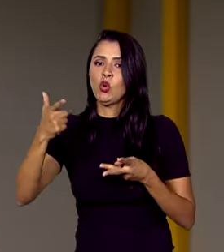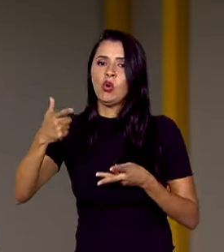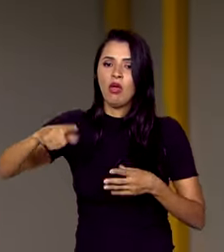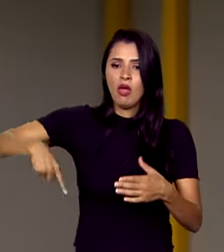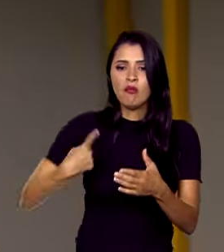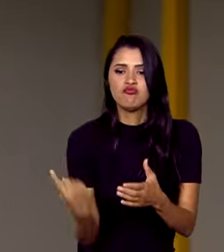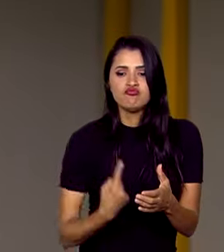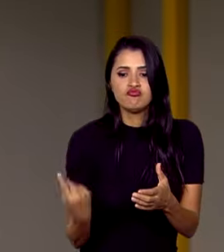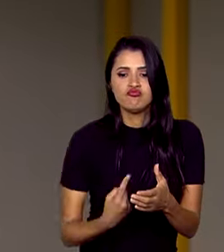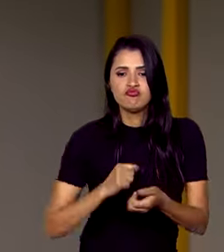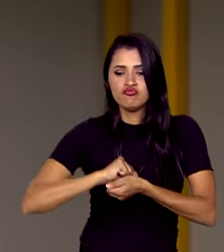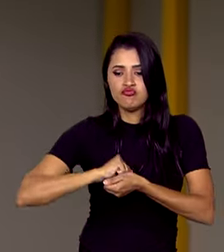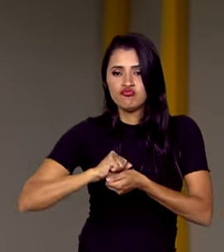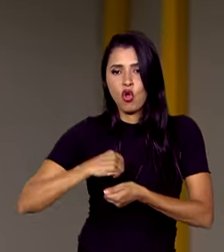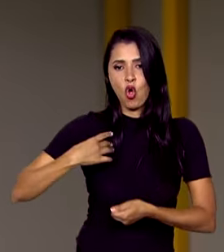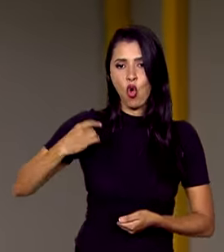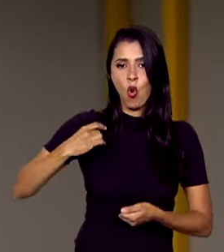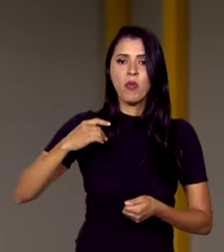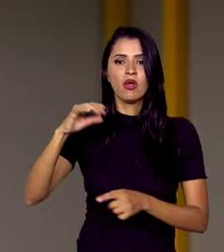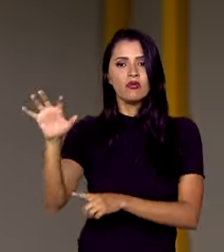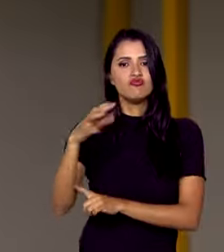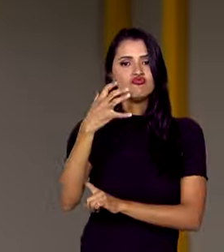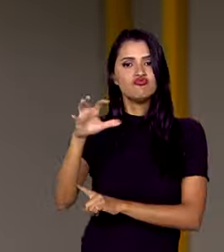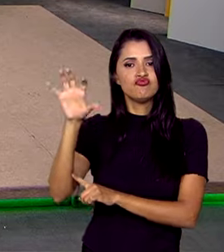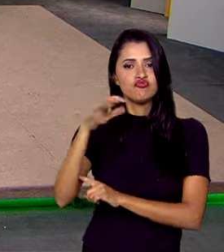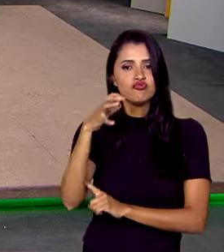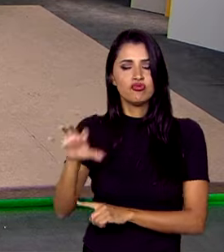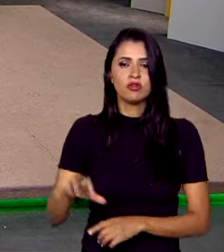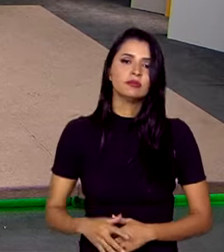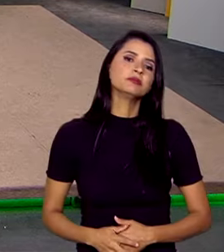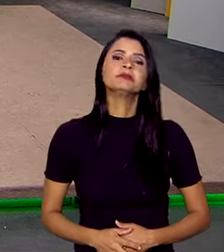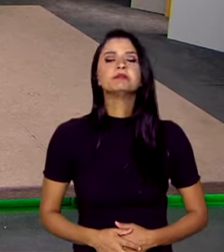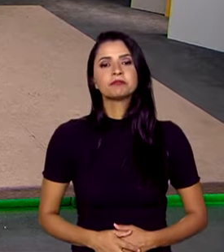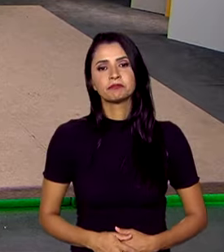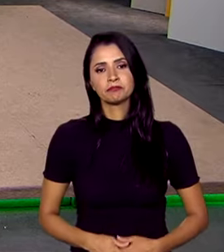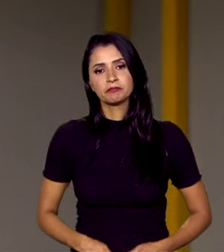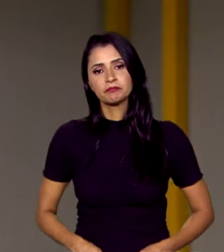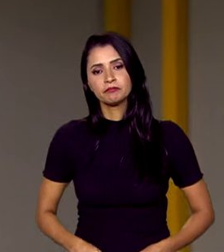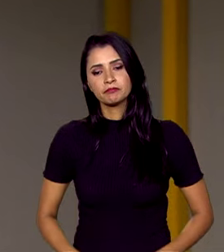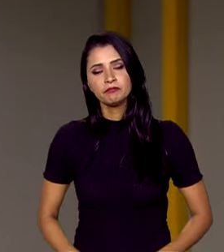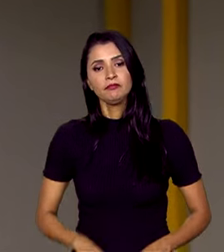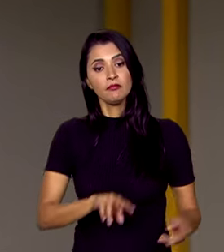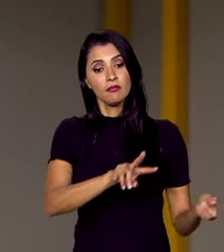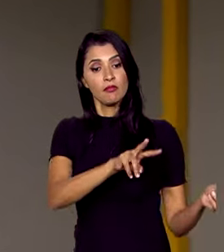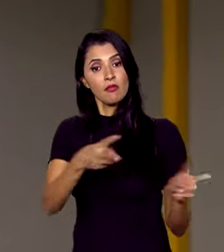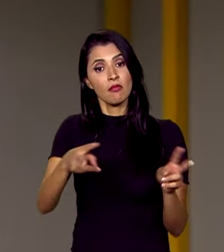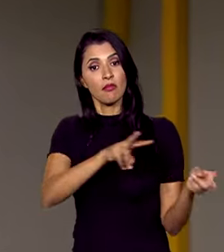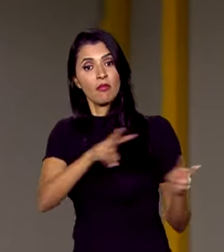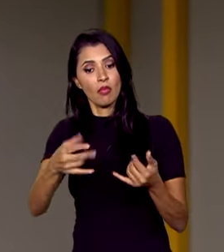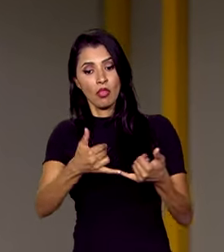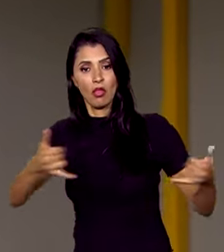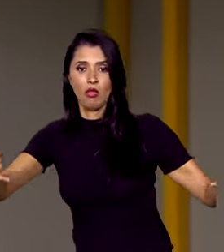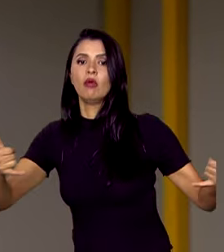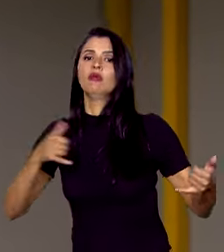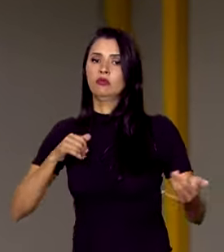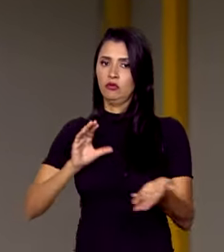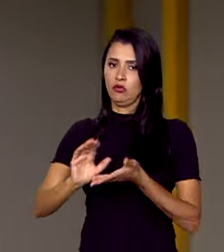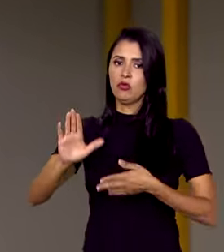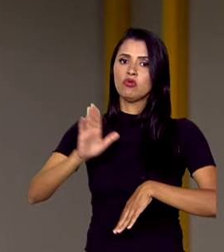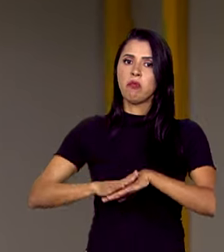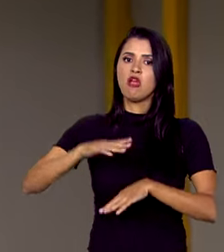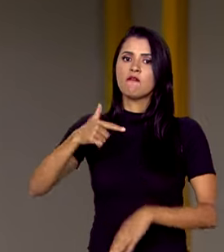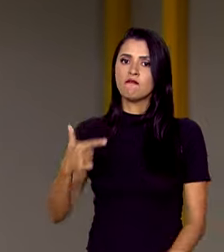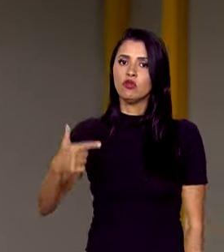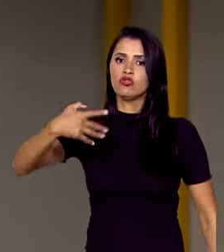máquinas de lavar roupas e ventiladores. A extensão de redes demandou um investimento de mais de 24